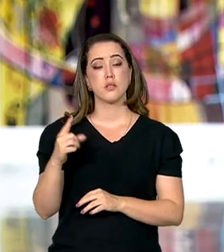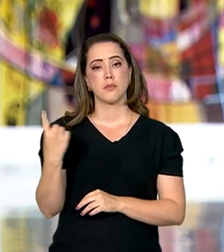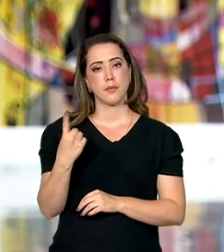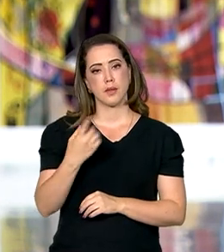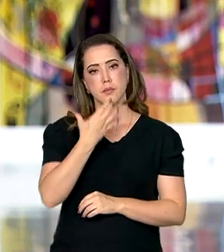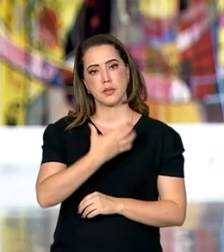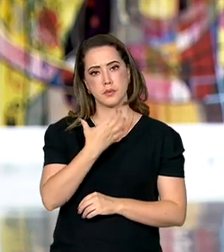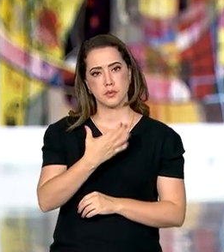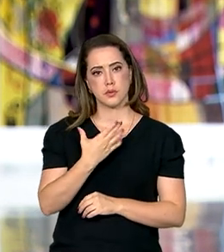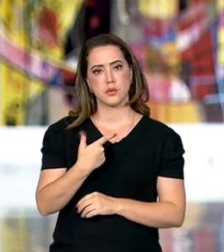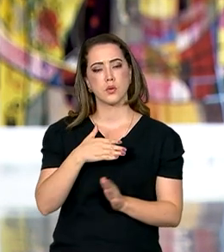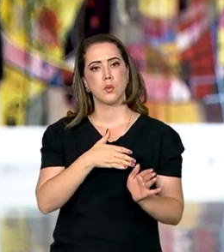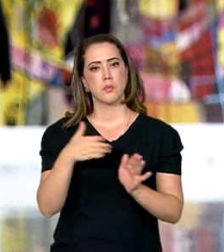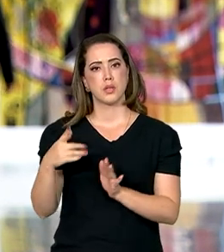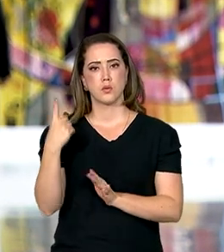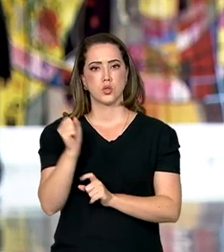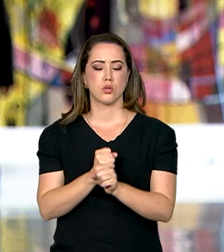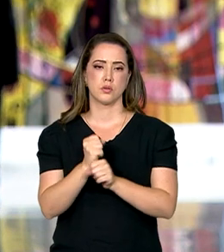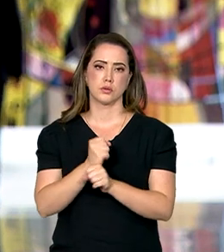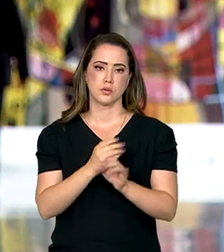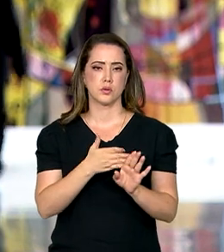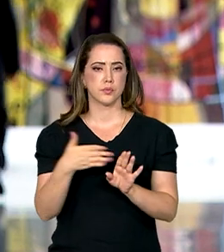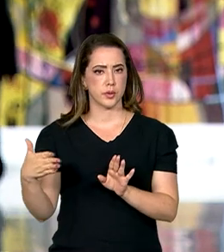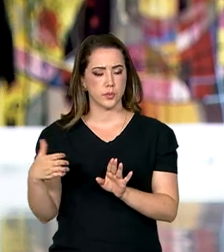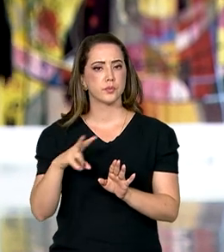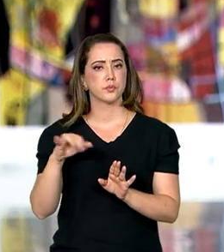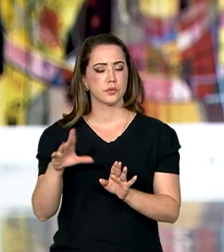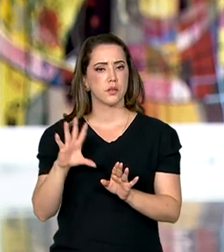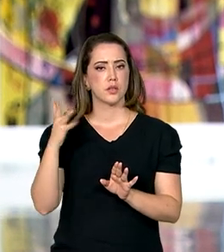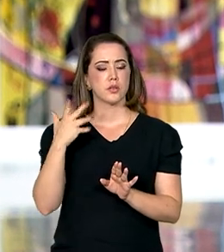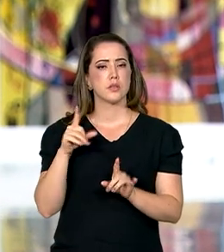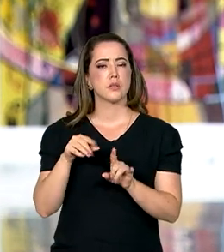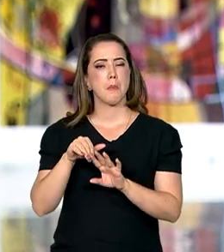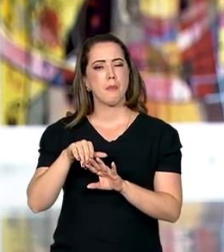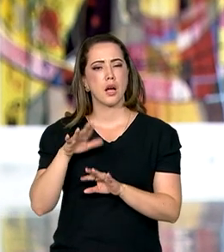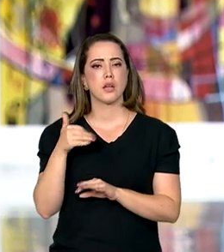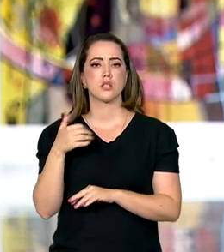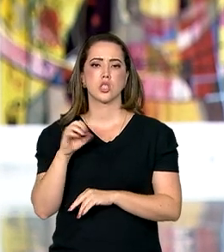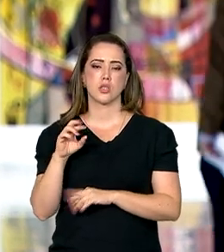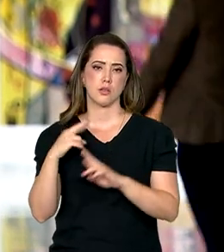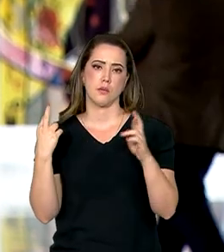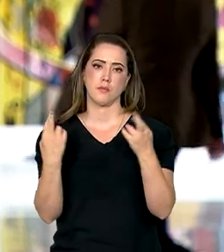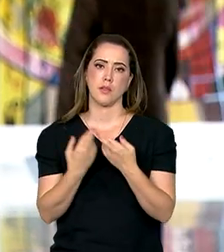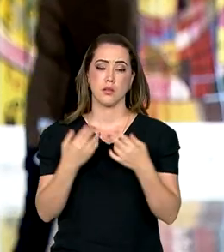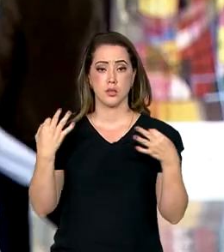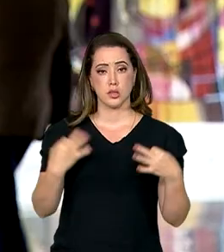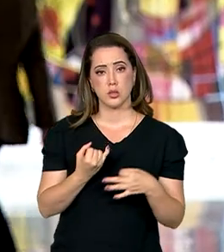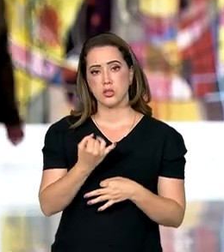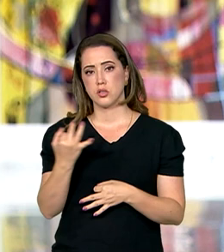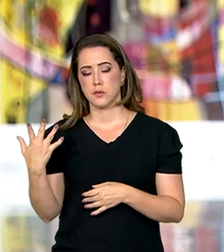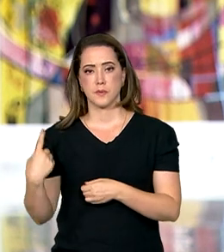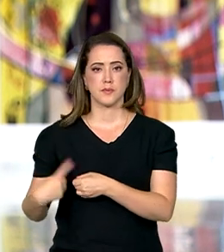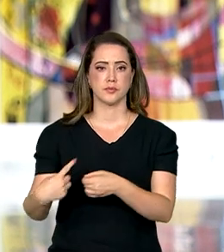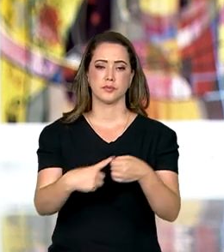dezembro, com mandato de um ano. Durante esse período, serão realizadas mais de 100 reuniões oficiais em várias cidades